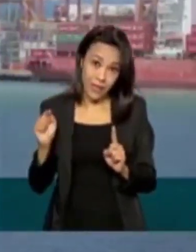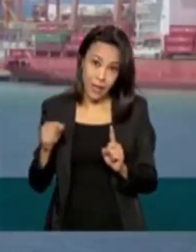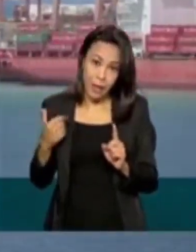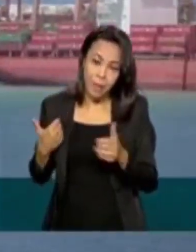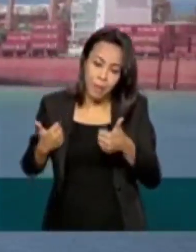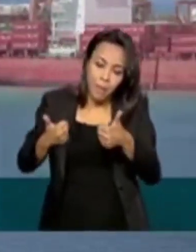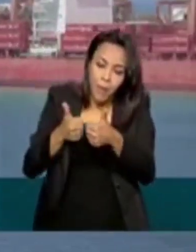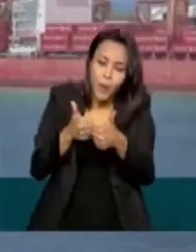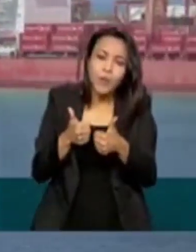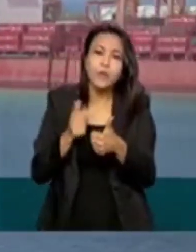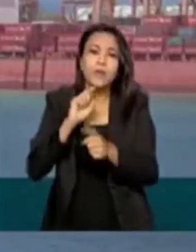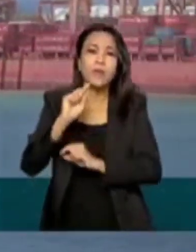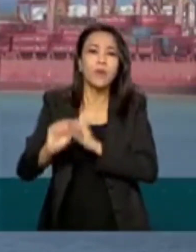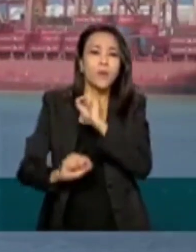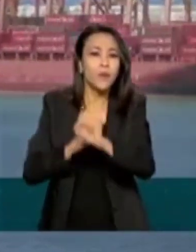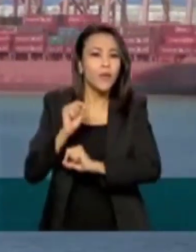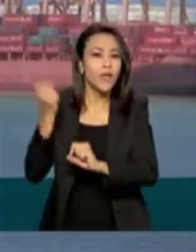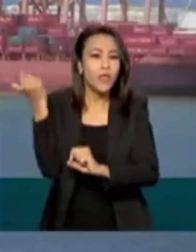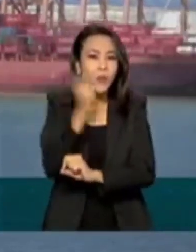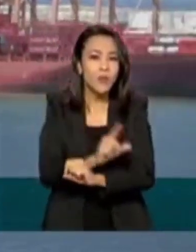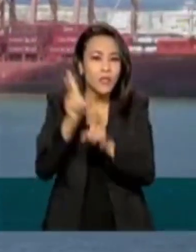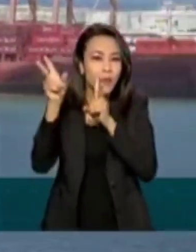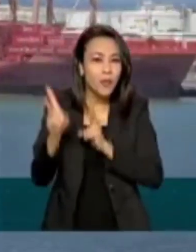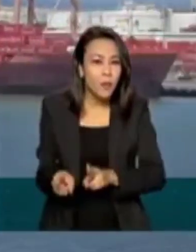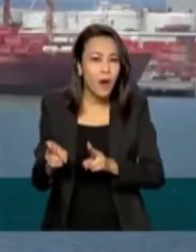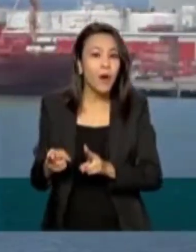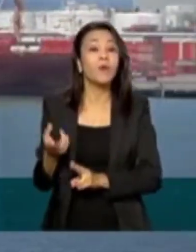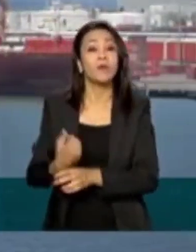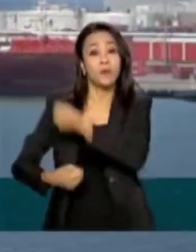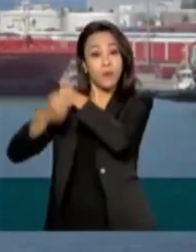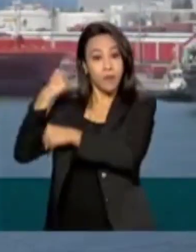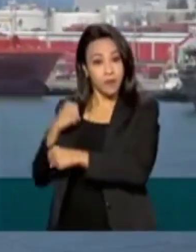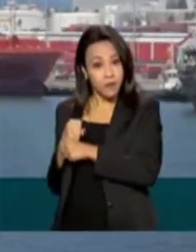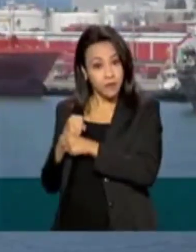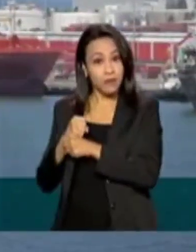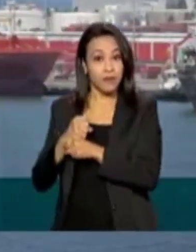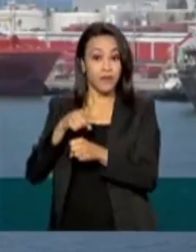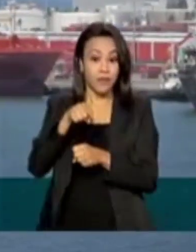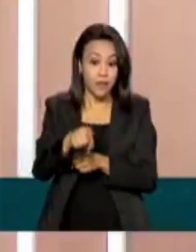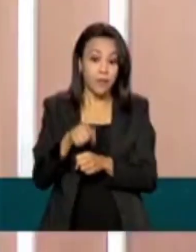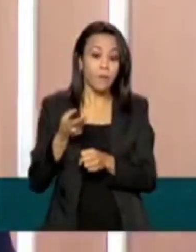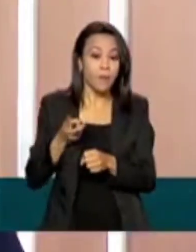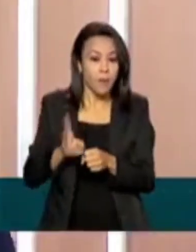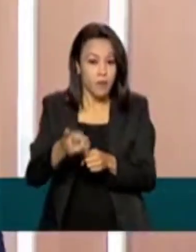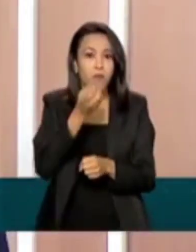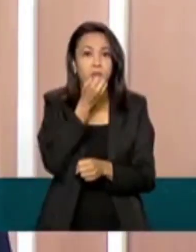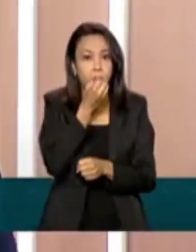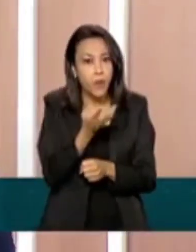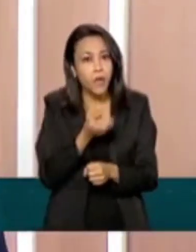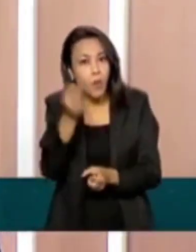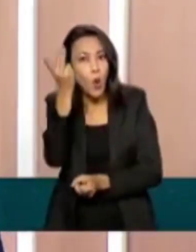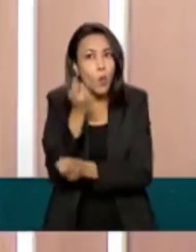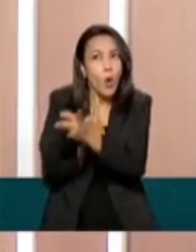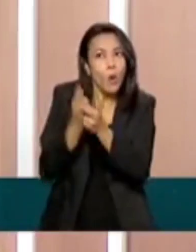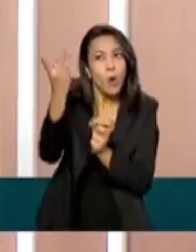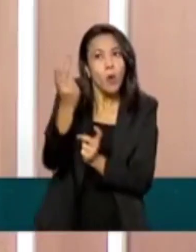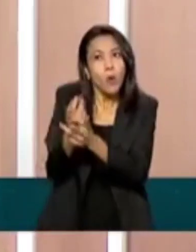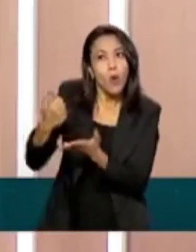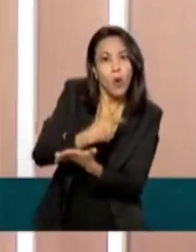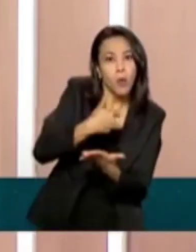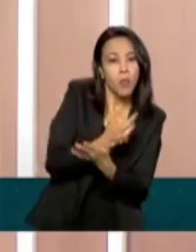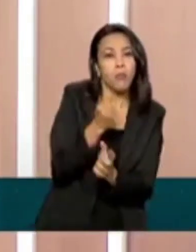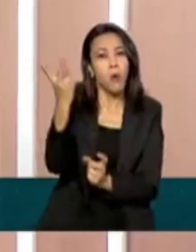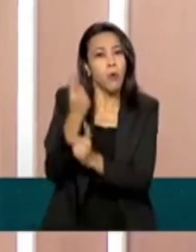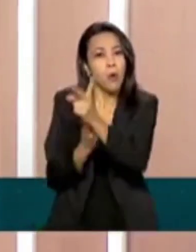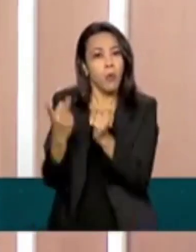obtido em 2021. Ou seja, as exportações brasileiras continuam muito vibrantes e muito competitivas